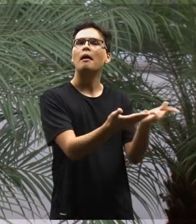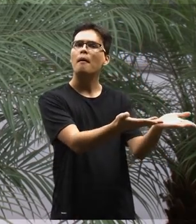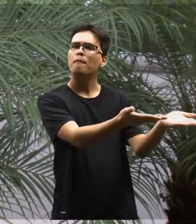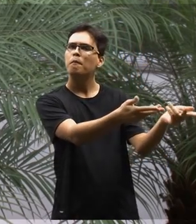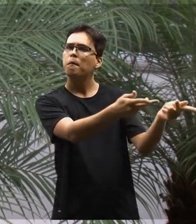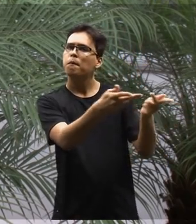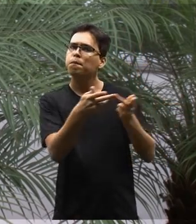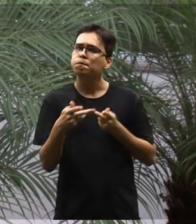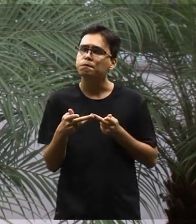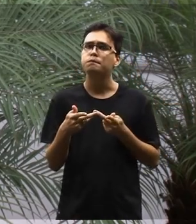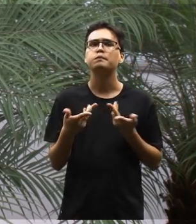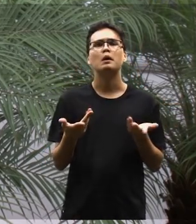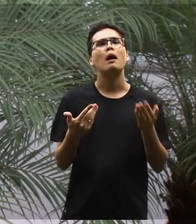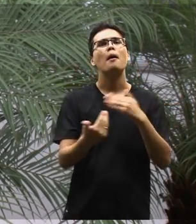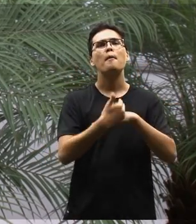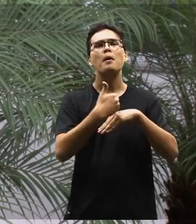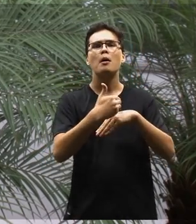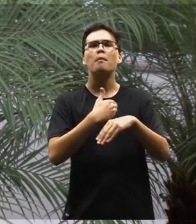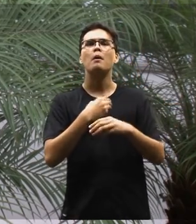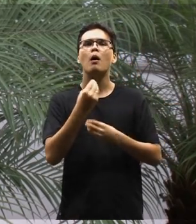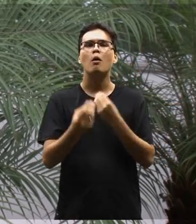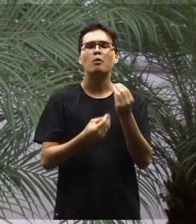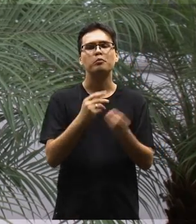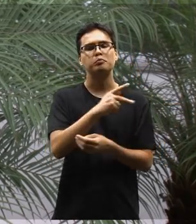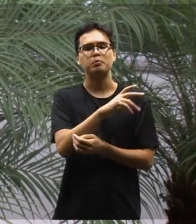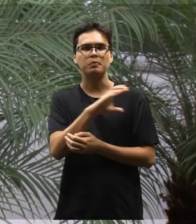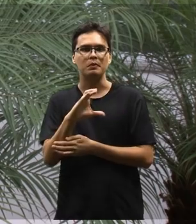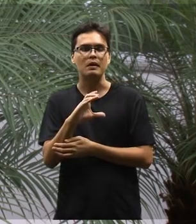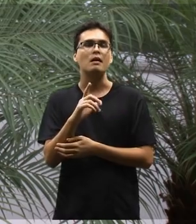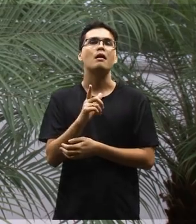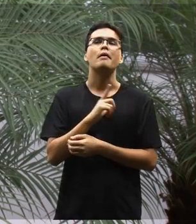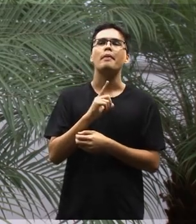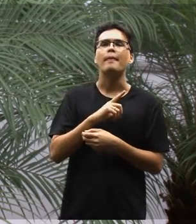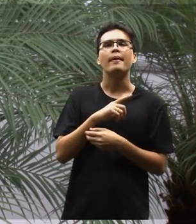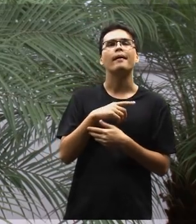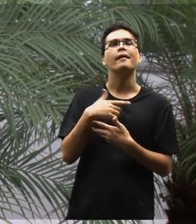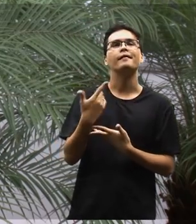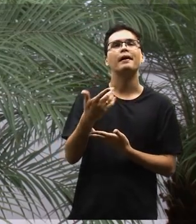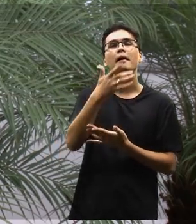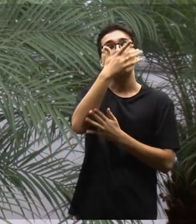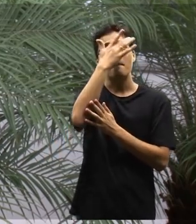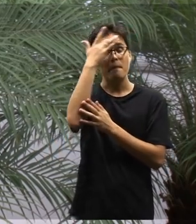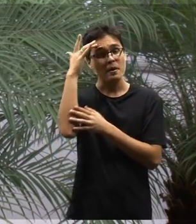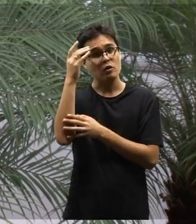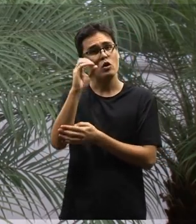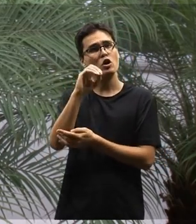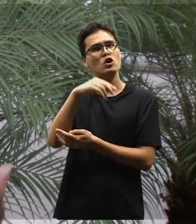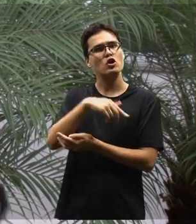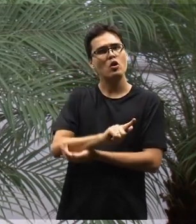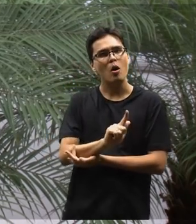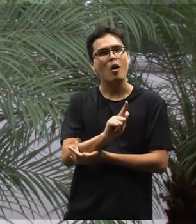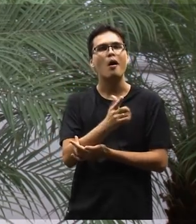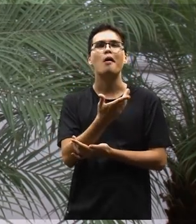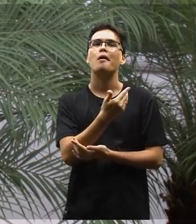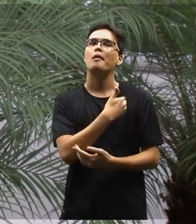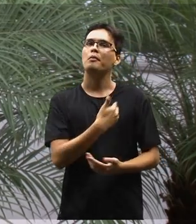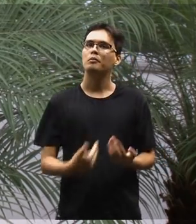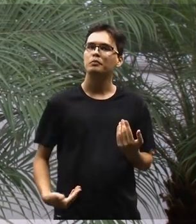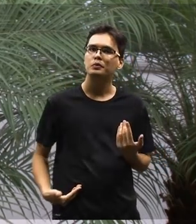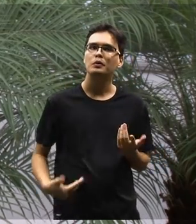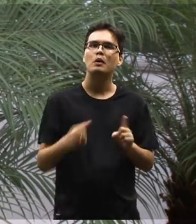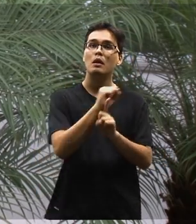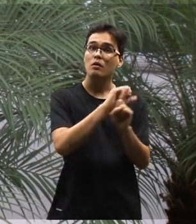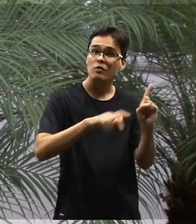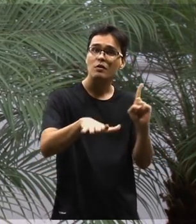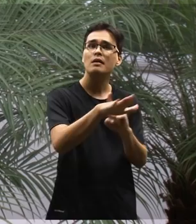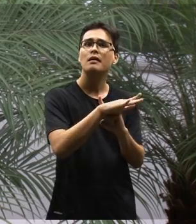sociedade civil para participar da construção desse projeto pedagógico. Então, nós tivemos pessoas de ONGs,